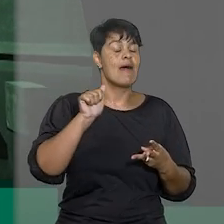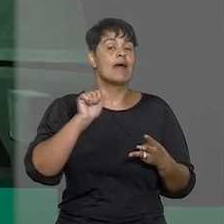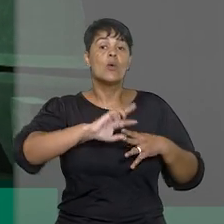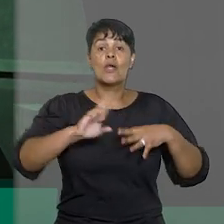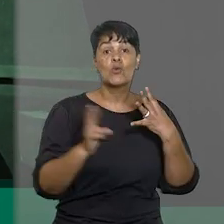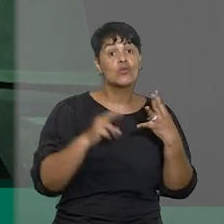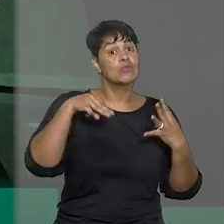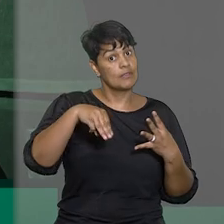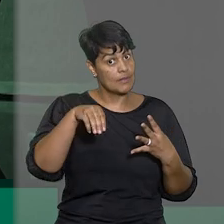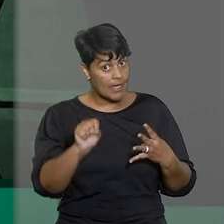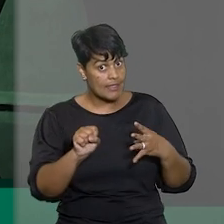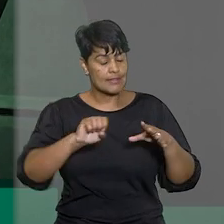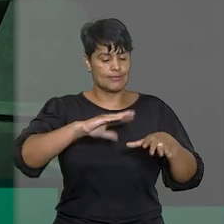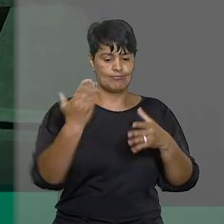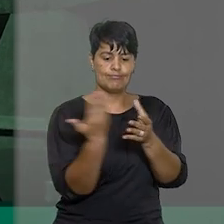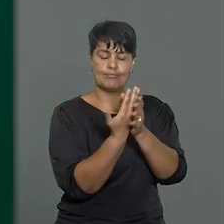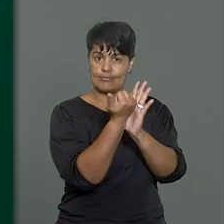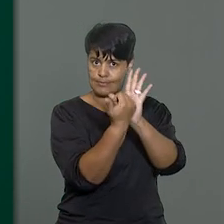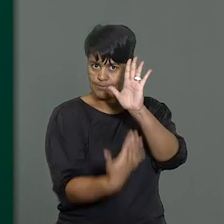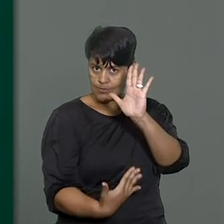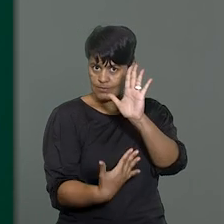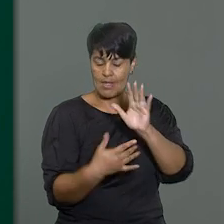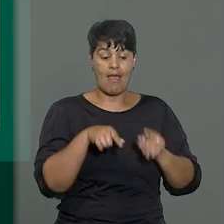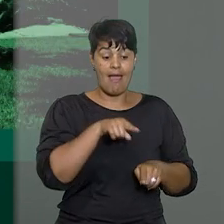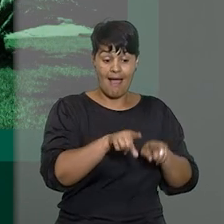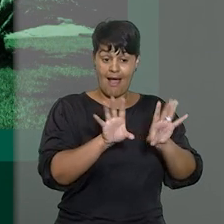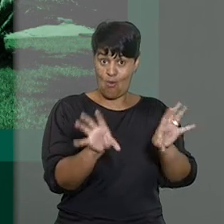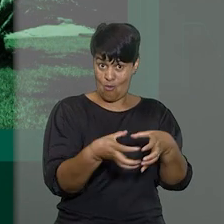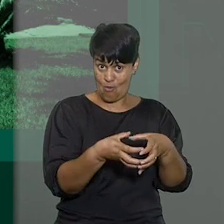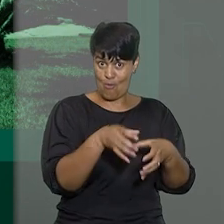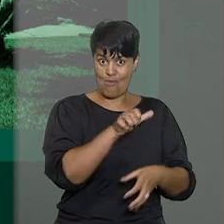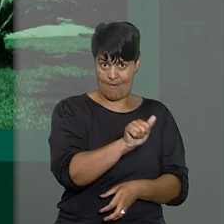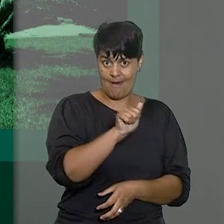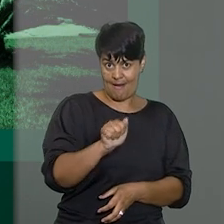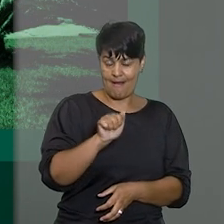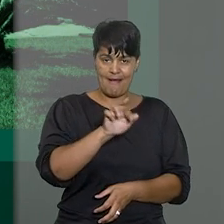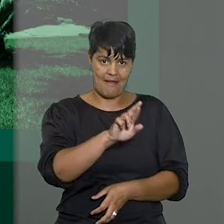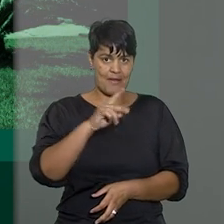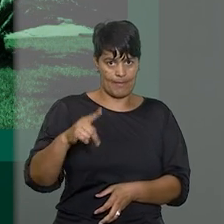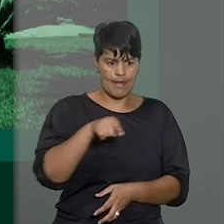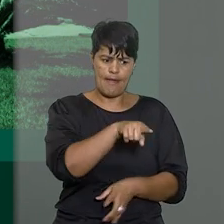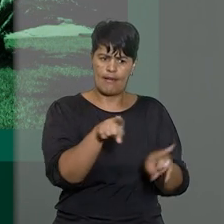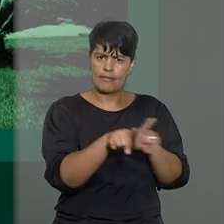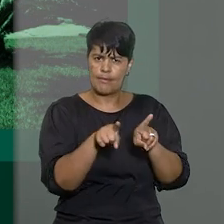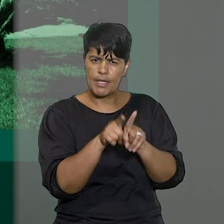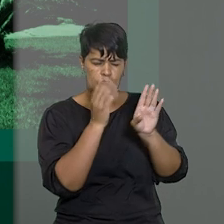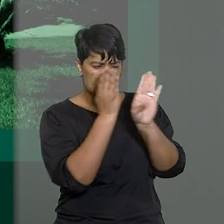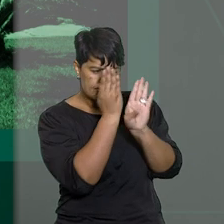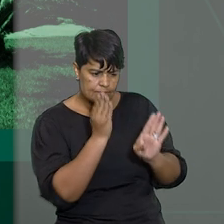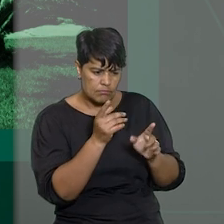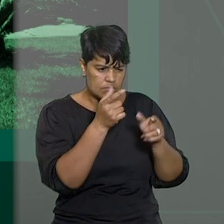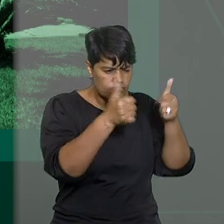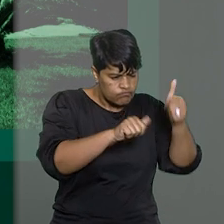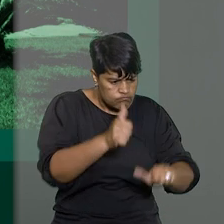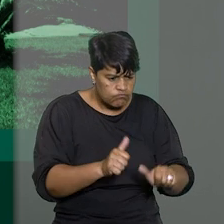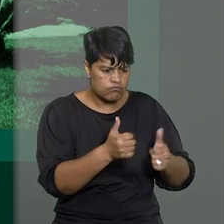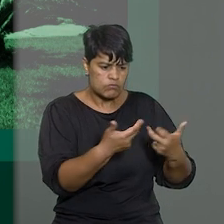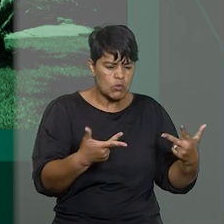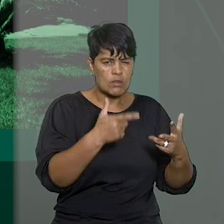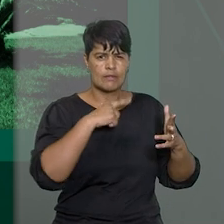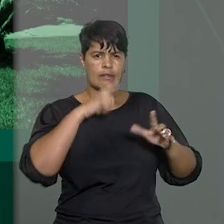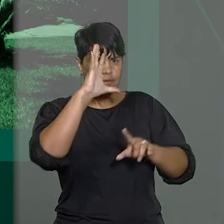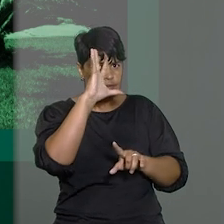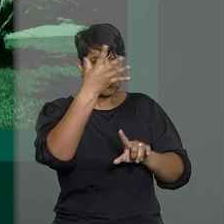e nos embargos de divergência, a ARP também identifica e fornece subsídios para decisões e despachos